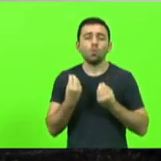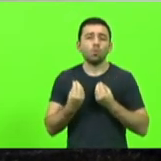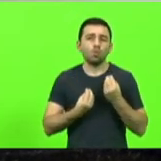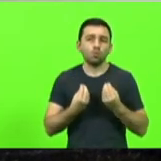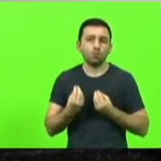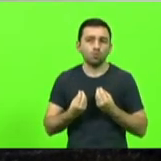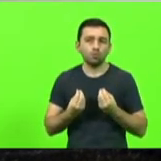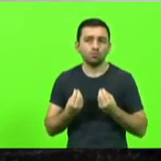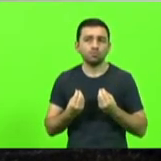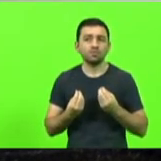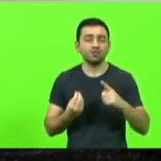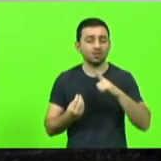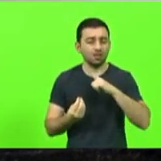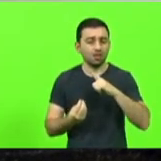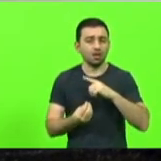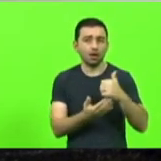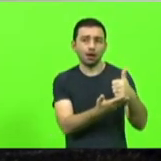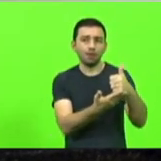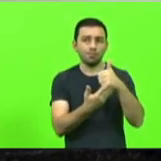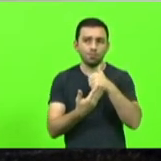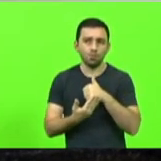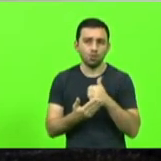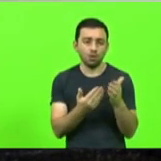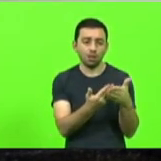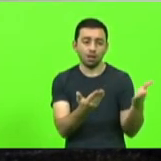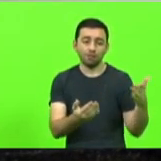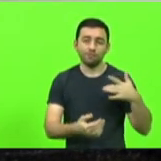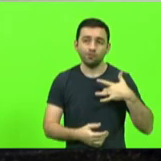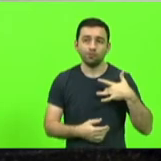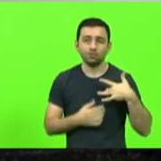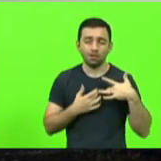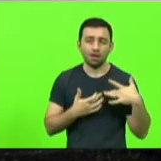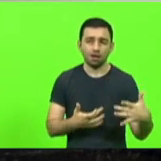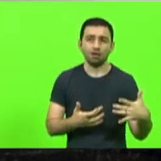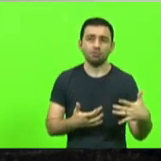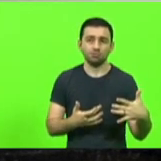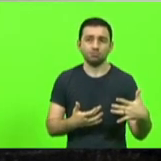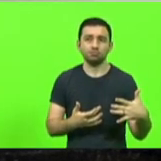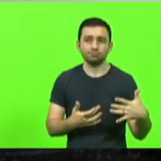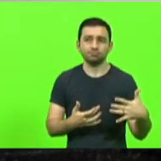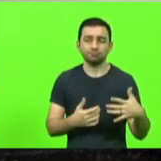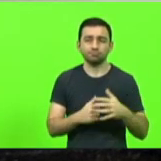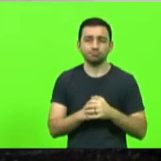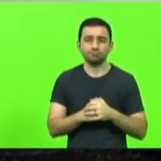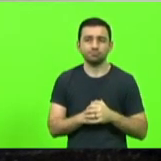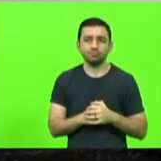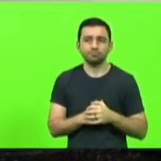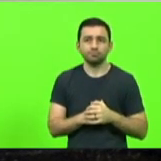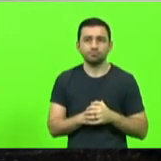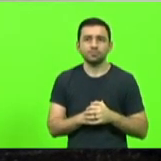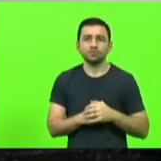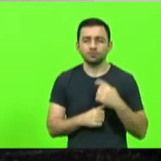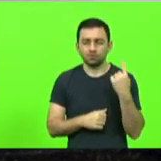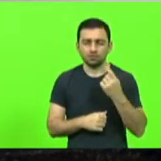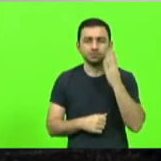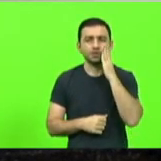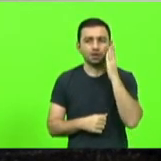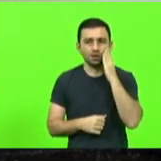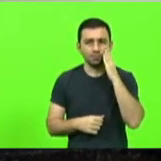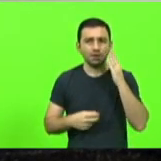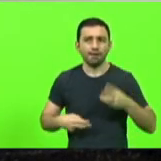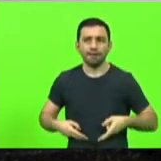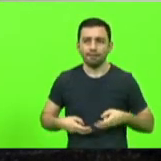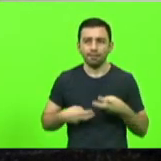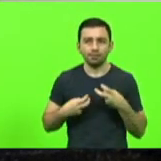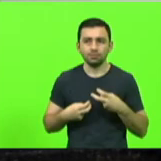com a colaboração dos voluntários. Sabemos que o câncer não